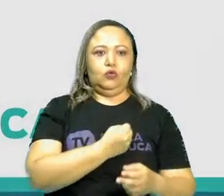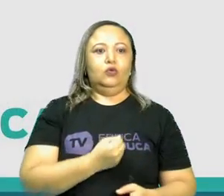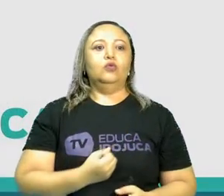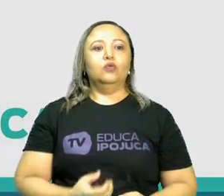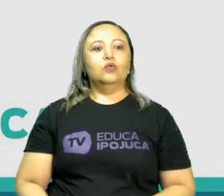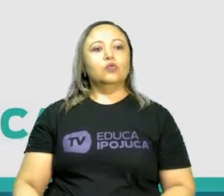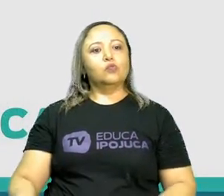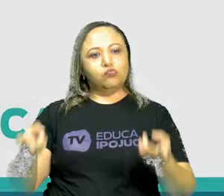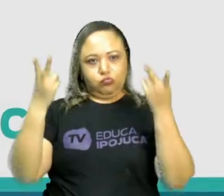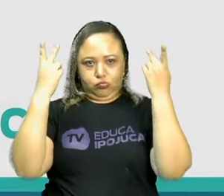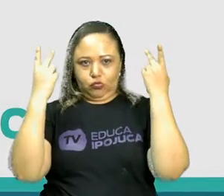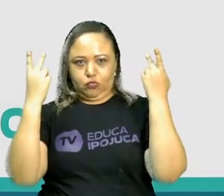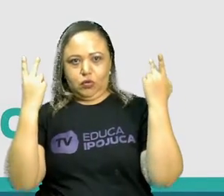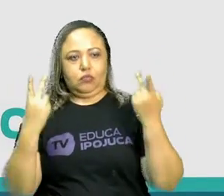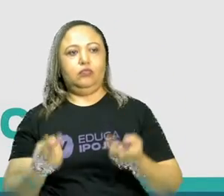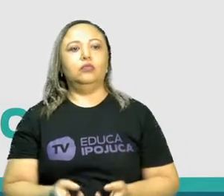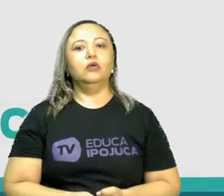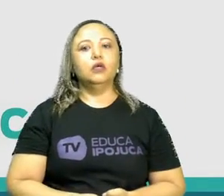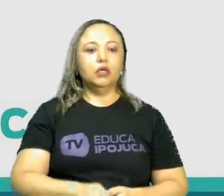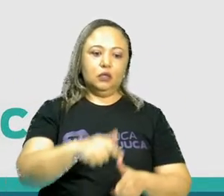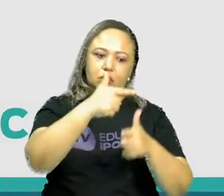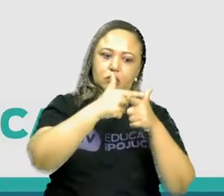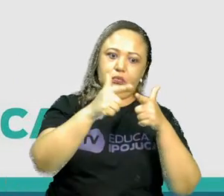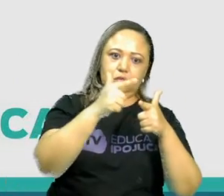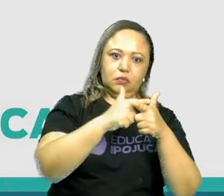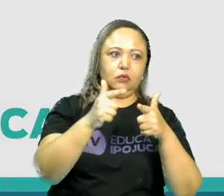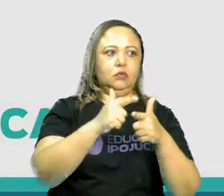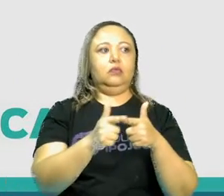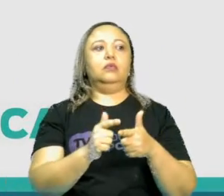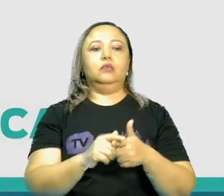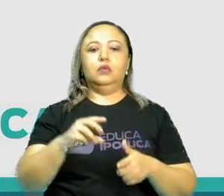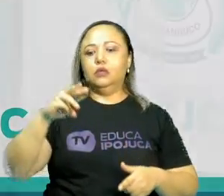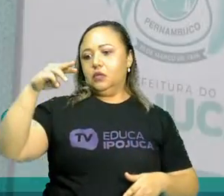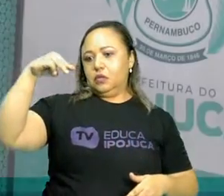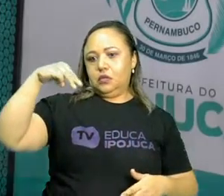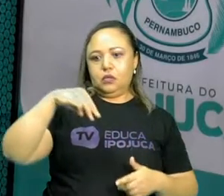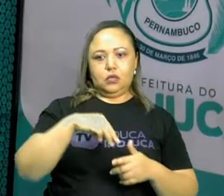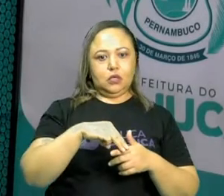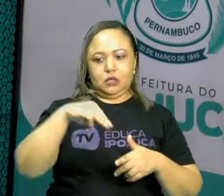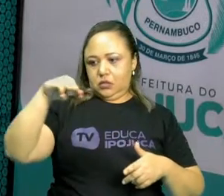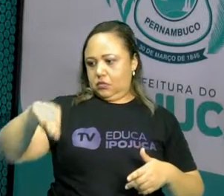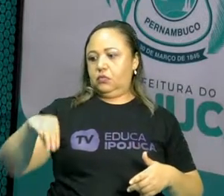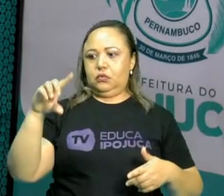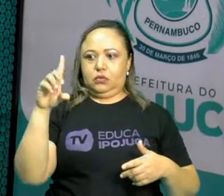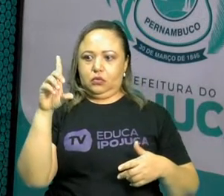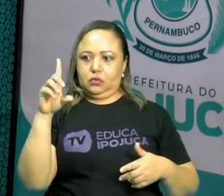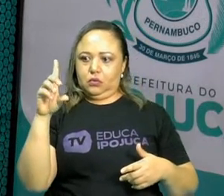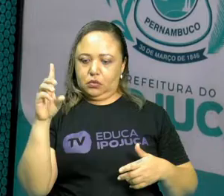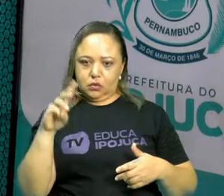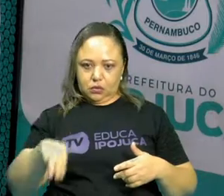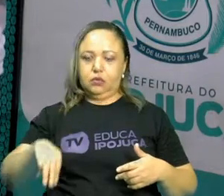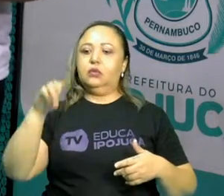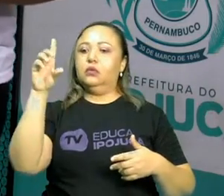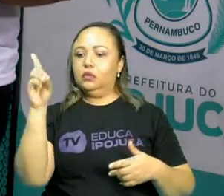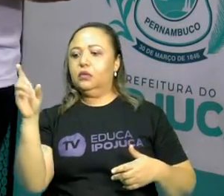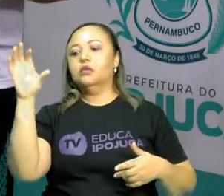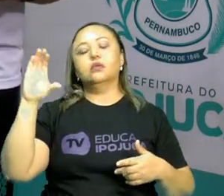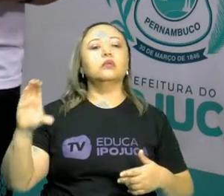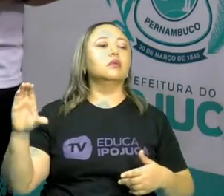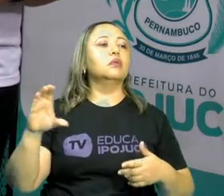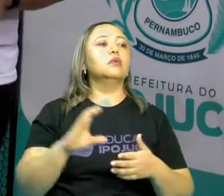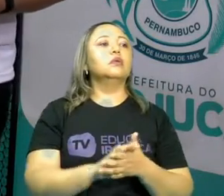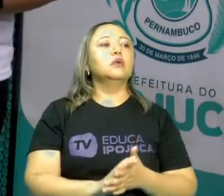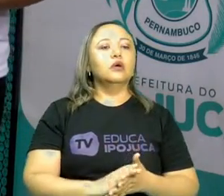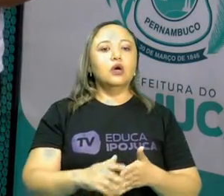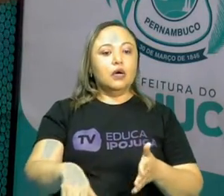e falar sobre o máximo divisor comum, mais conhecido como MDC. Pois é, lembrando,